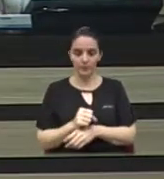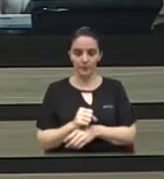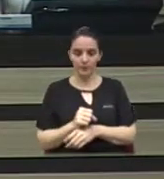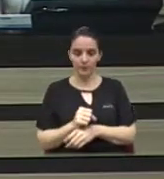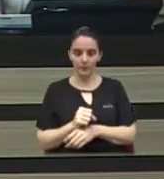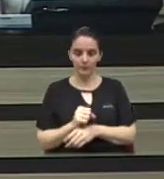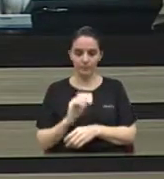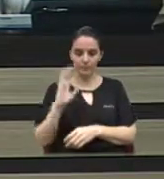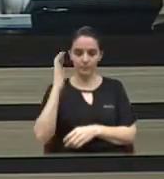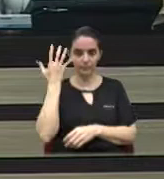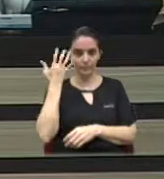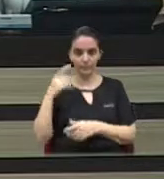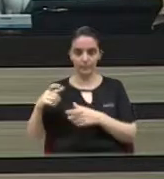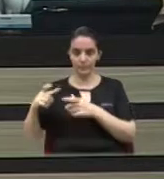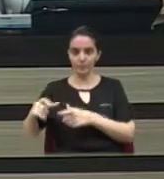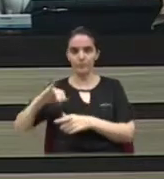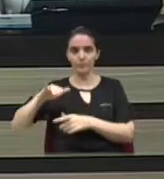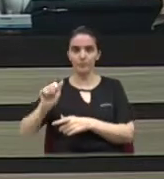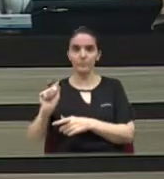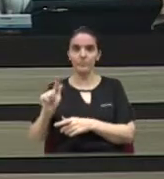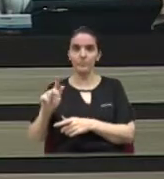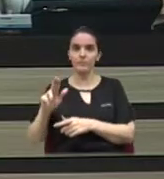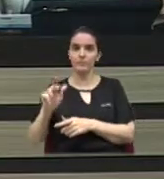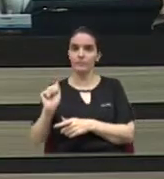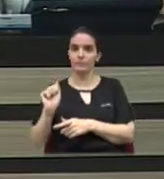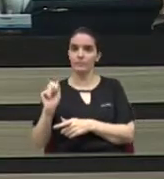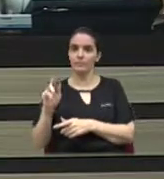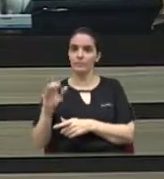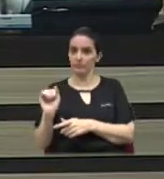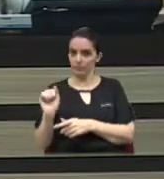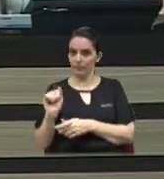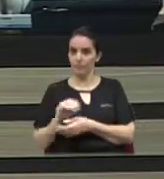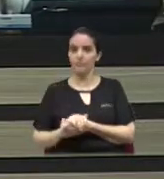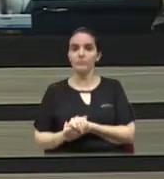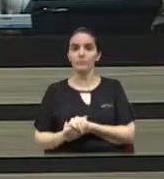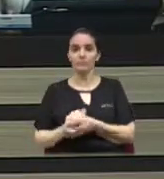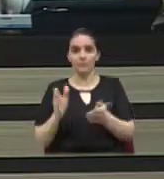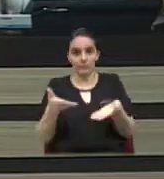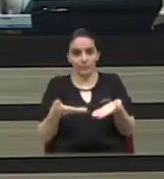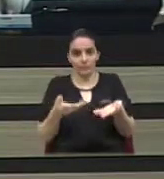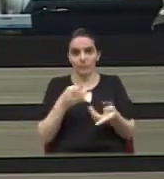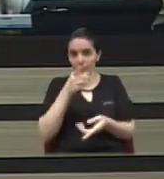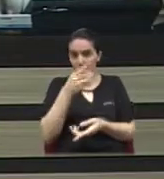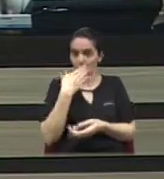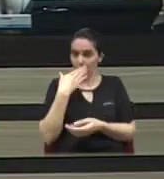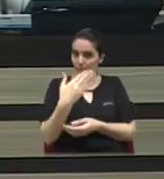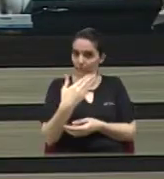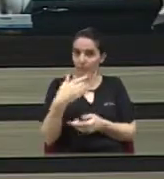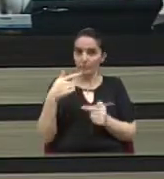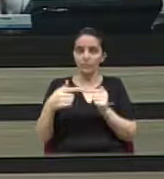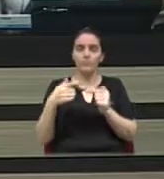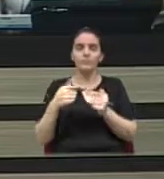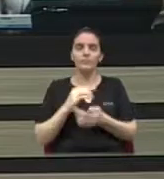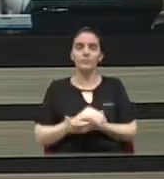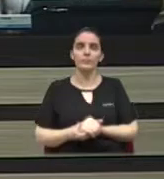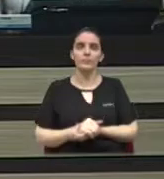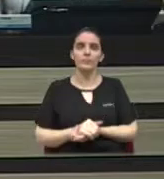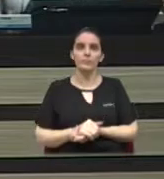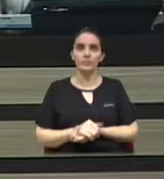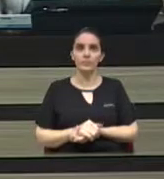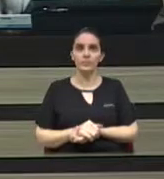acontecendo no bar de Jaguari. Então, foi isso que aconteceu, vereadora. Eu vou colocar o seu pedido em discussão. com